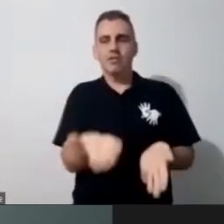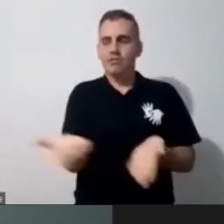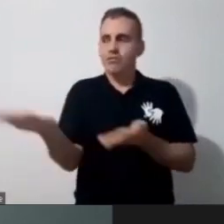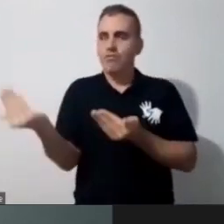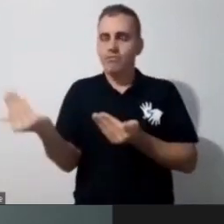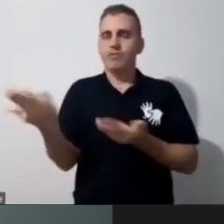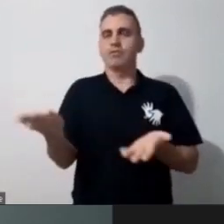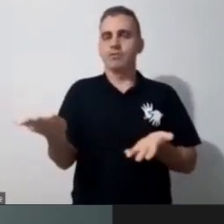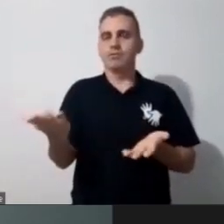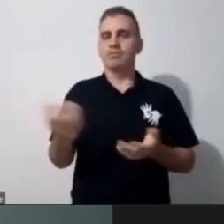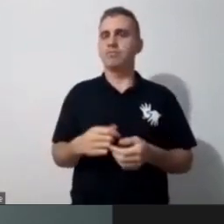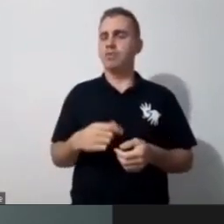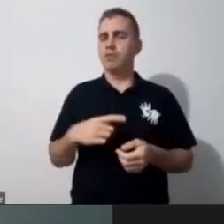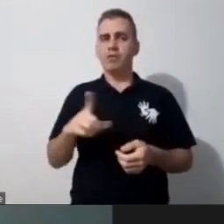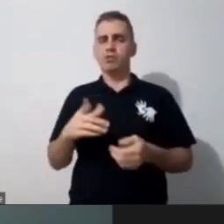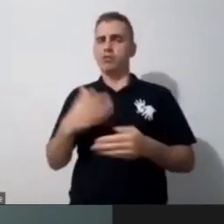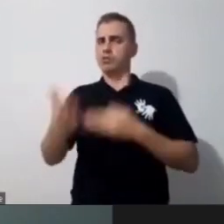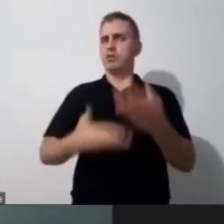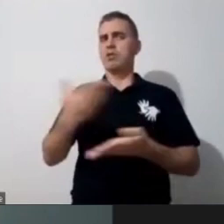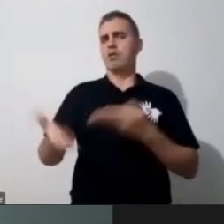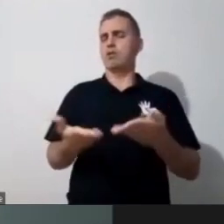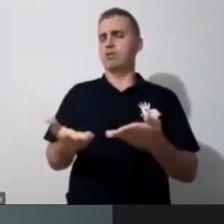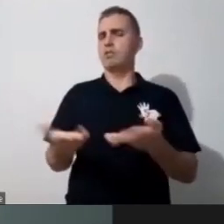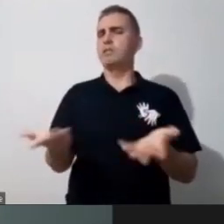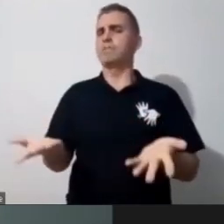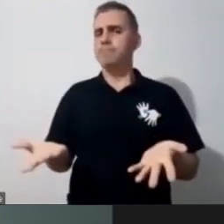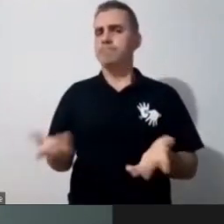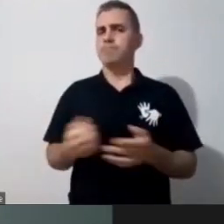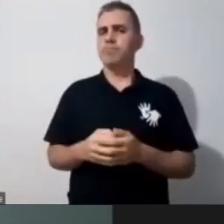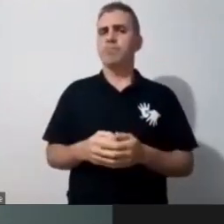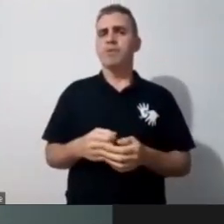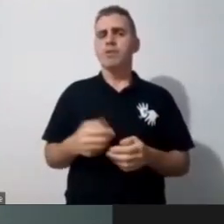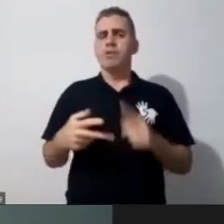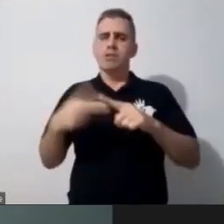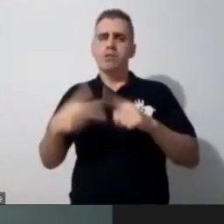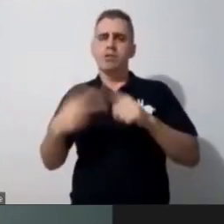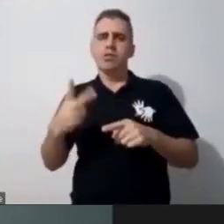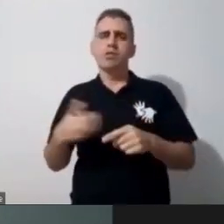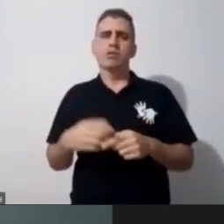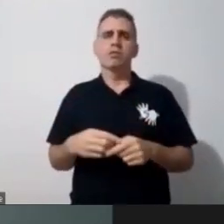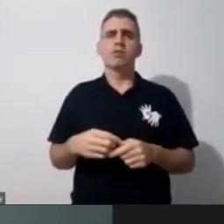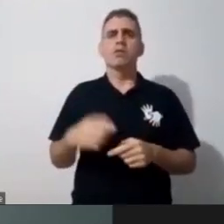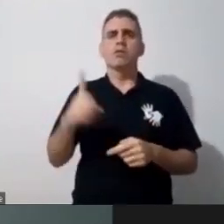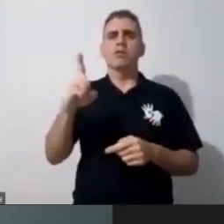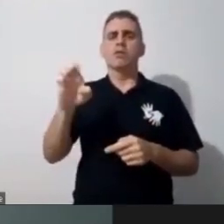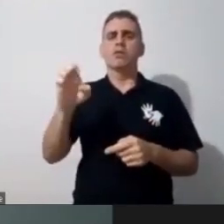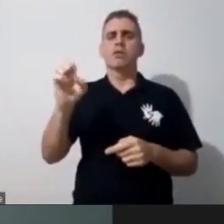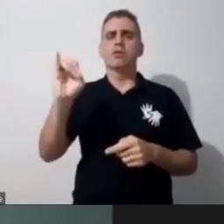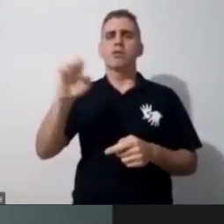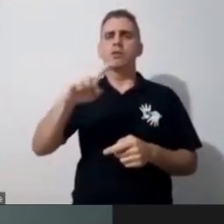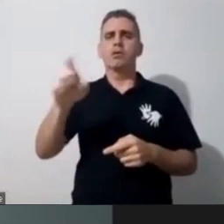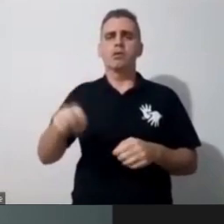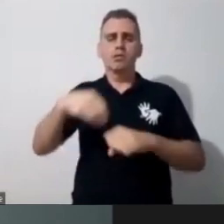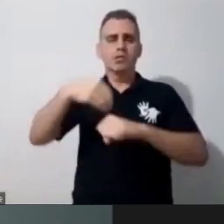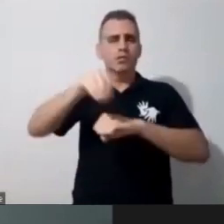deixou de participar e além dessas duas dicas, tem o que a Deise trouxe, que são as redes, né, políticas